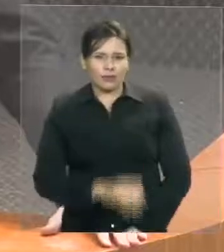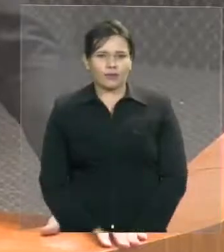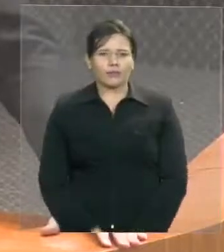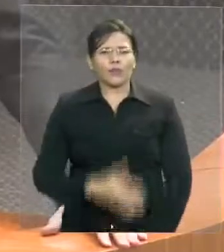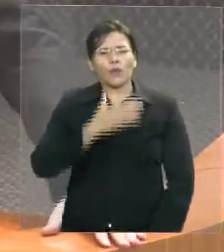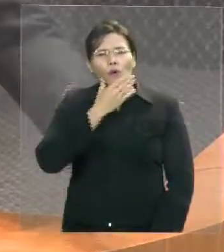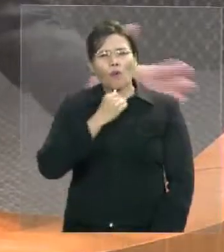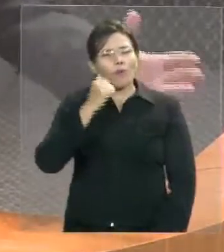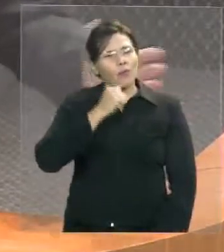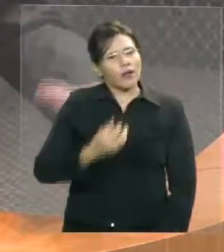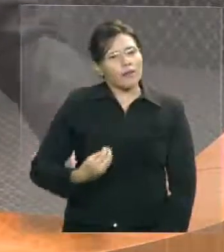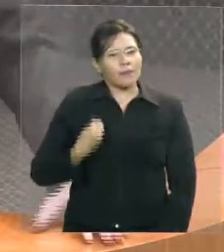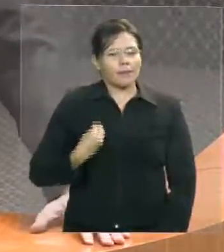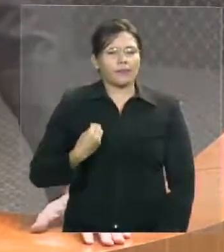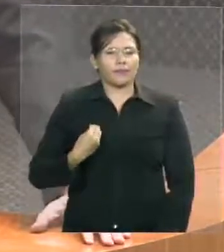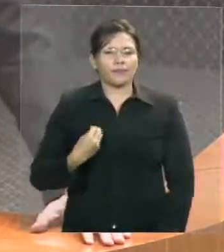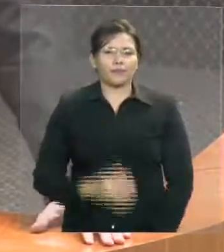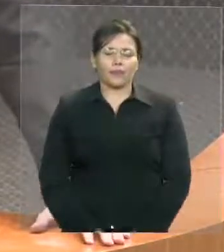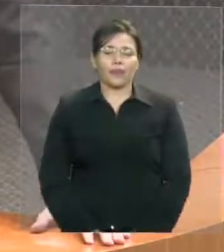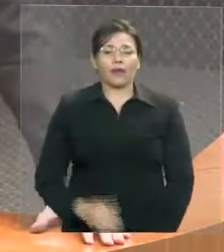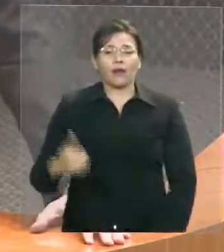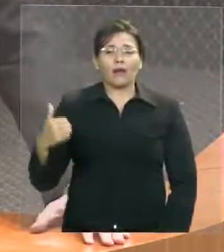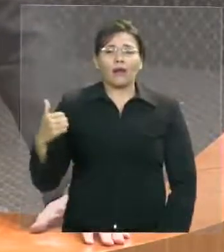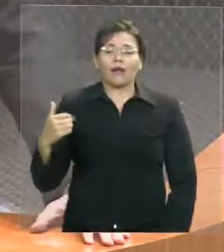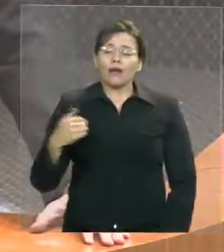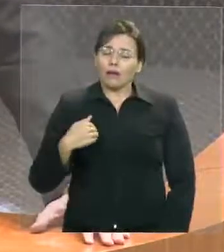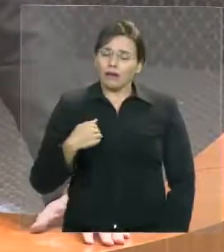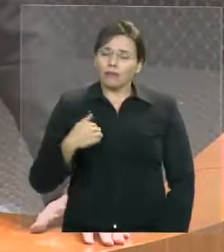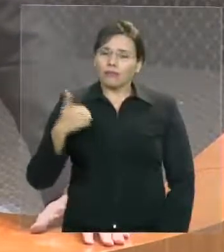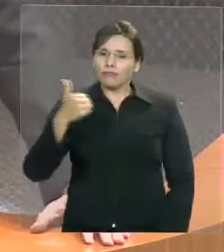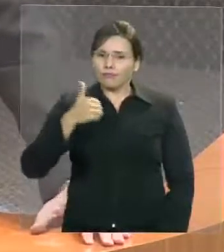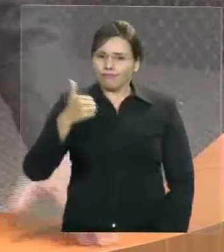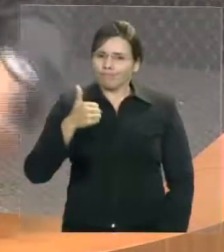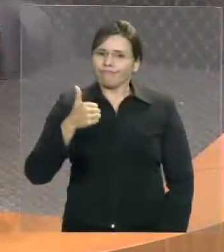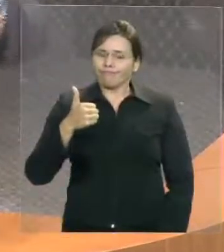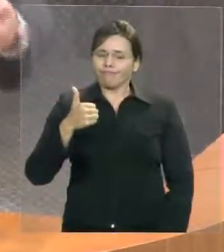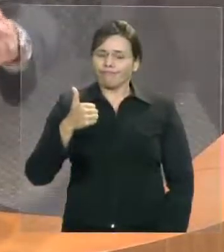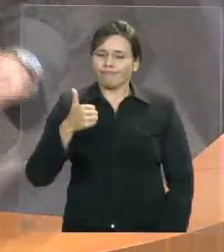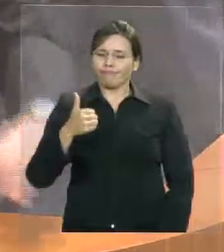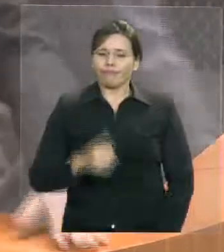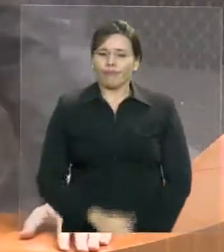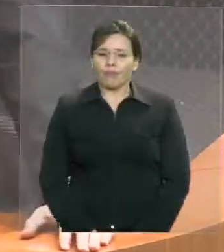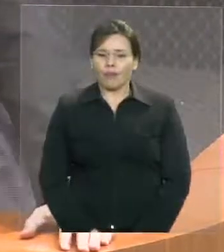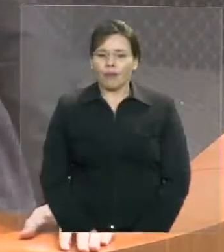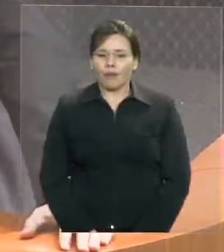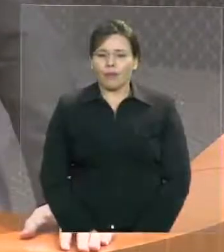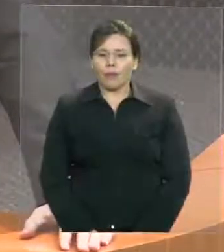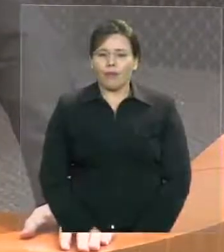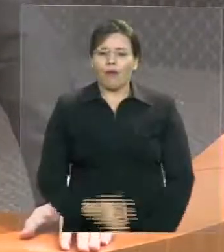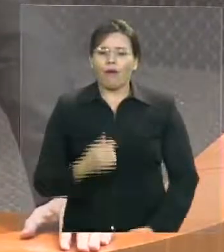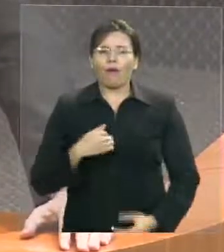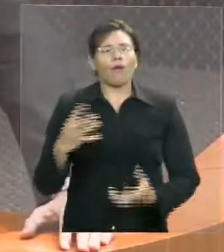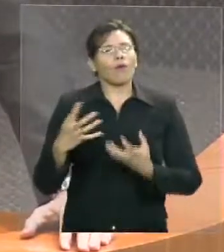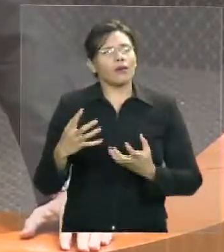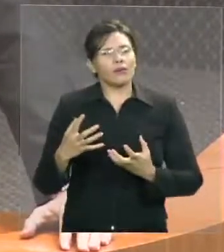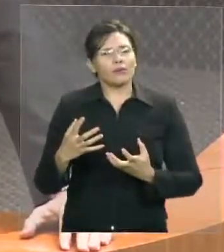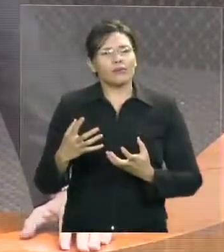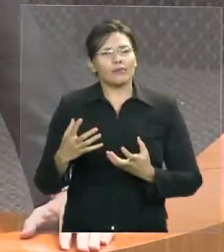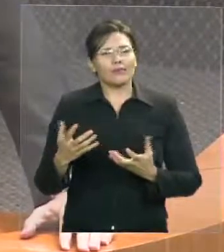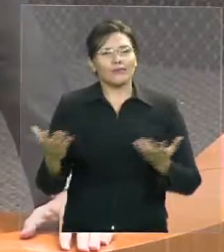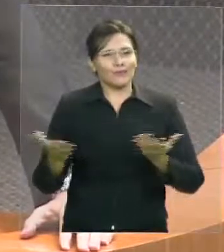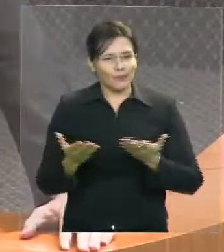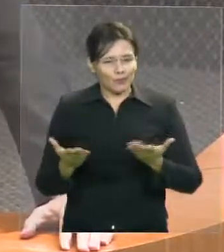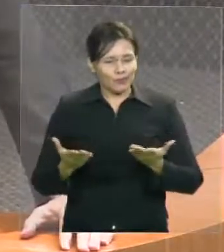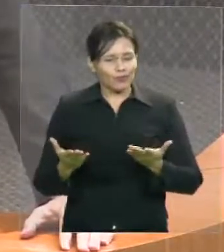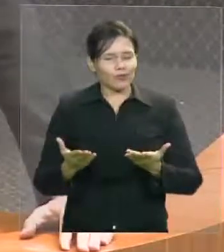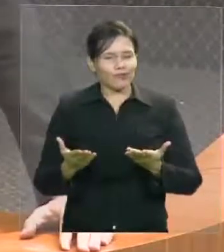senhores. Em primeiro lugar, quero lhes dar boas-vindas de